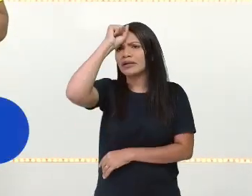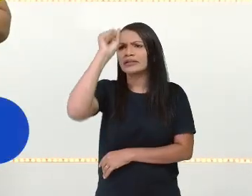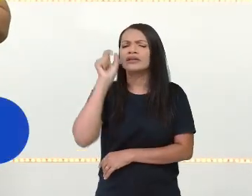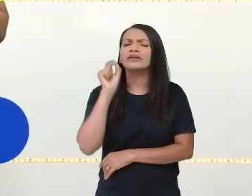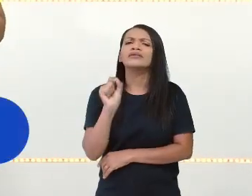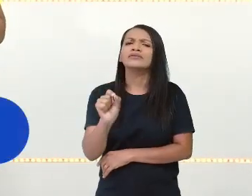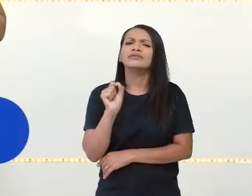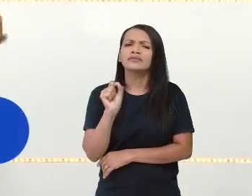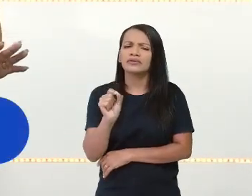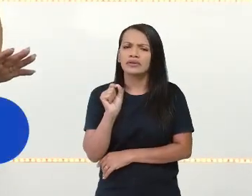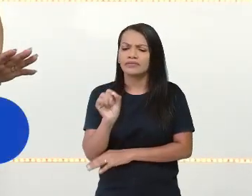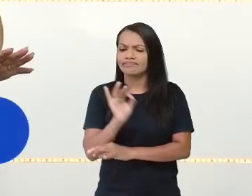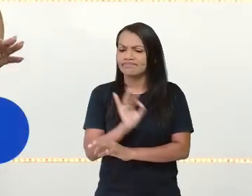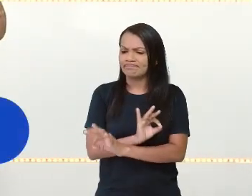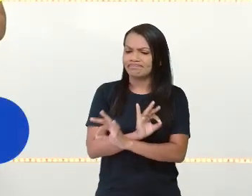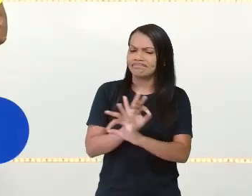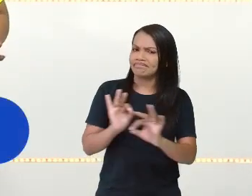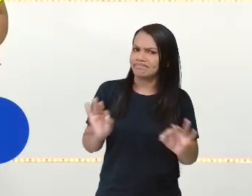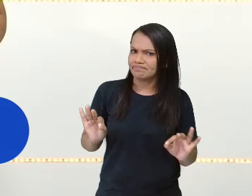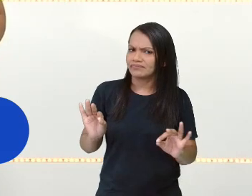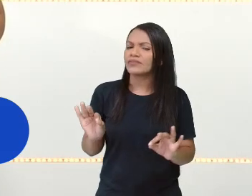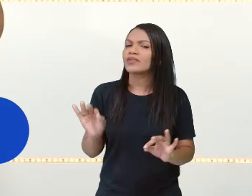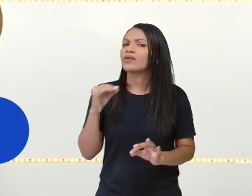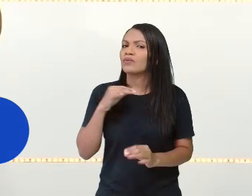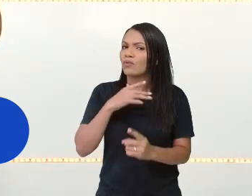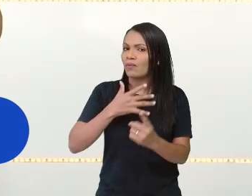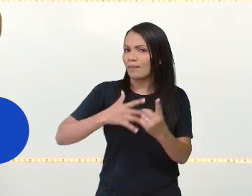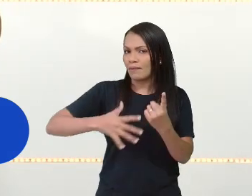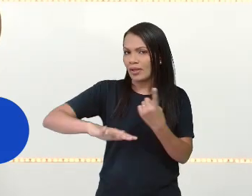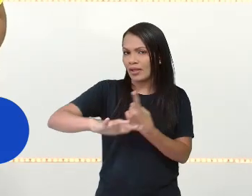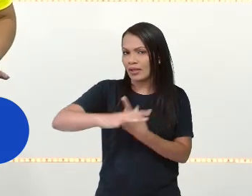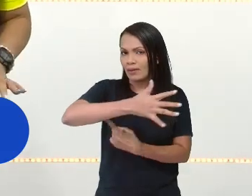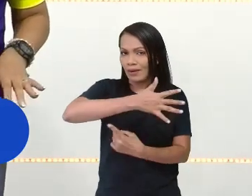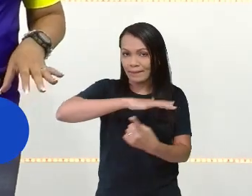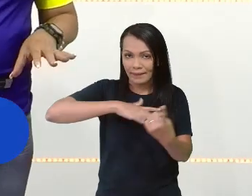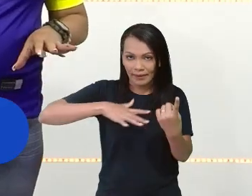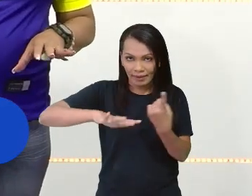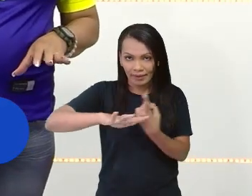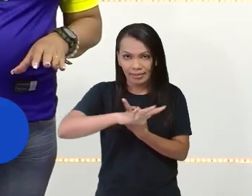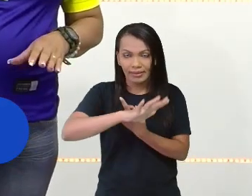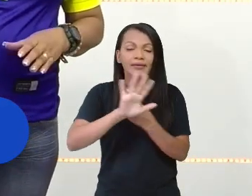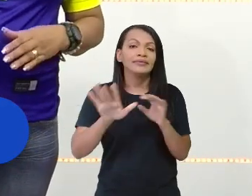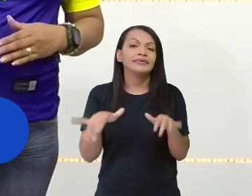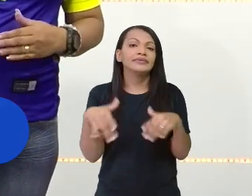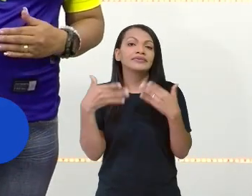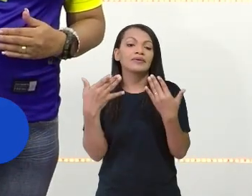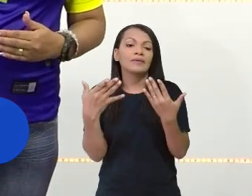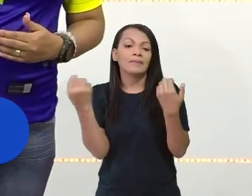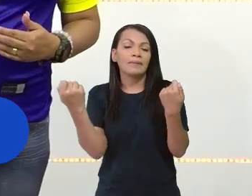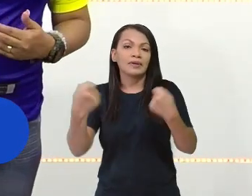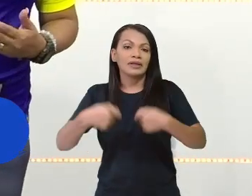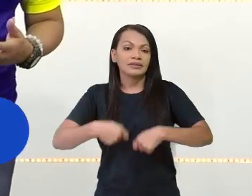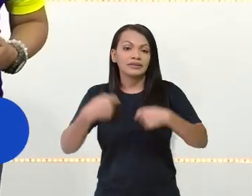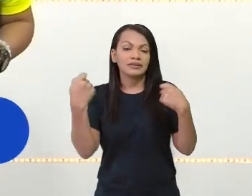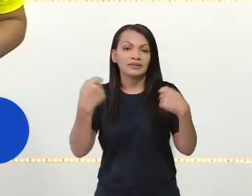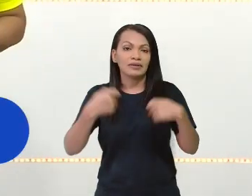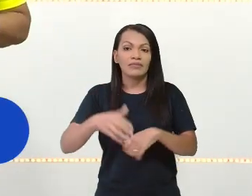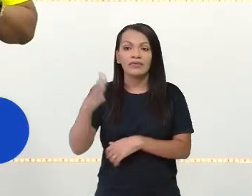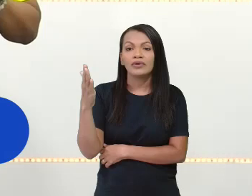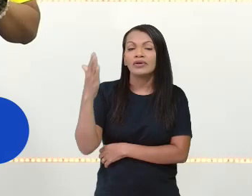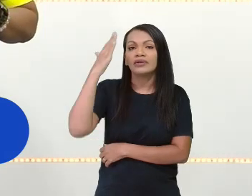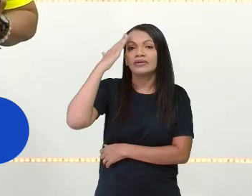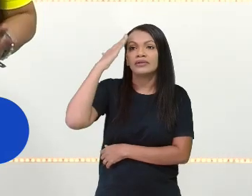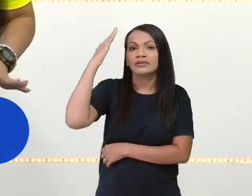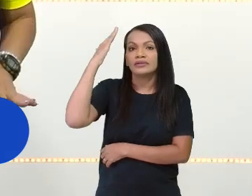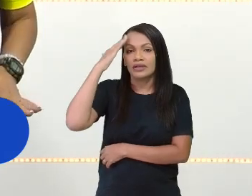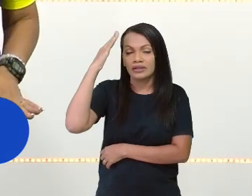Sendo show de bola com o meio ambiente. Então, precisamos entender a questão